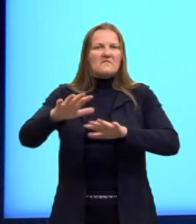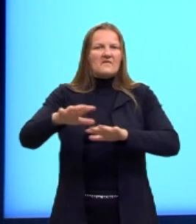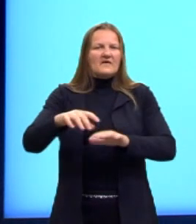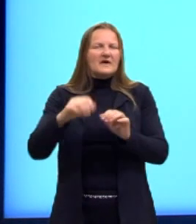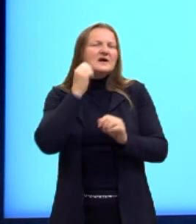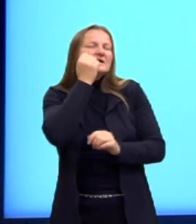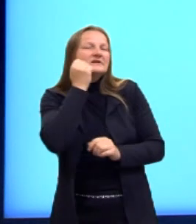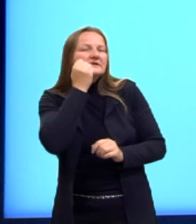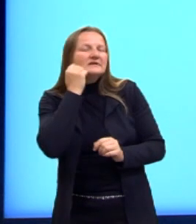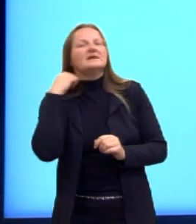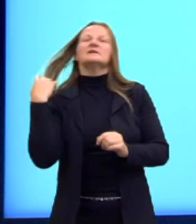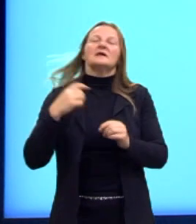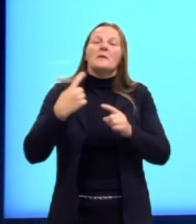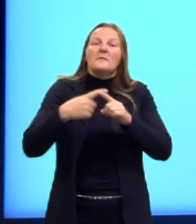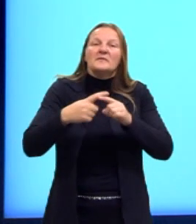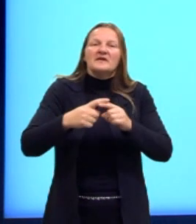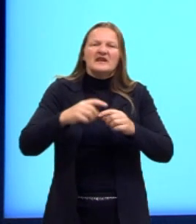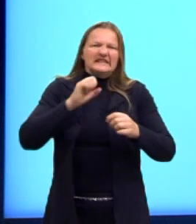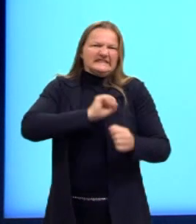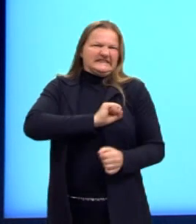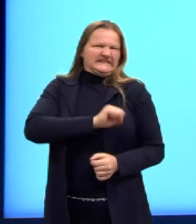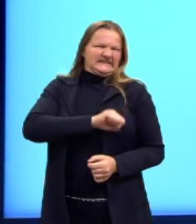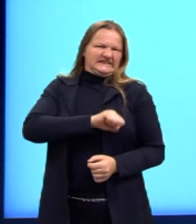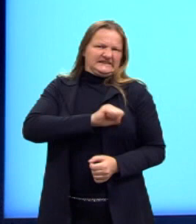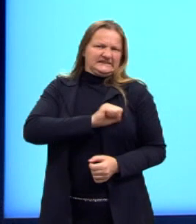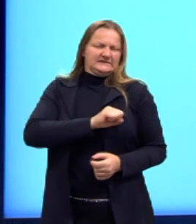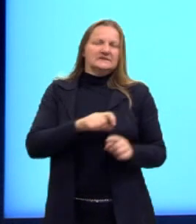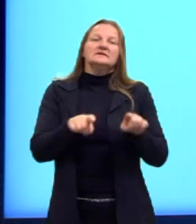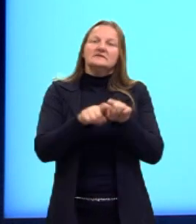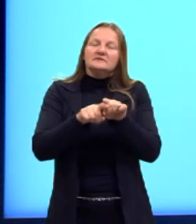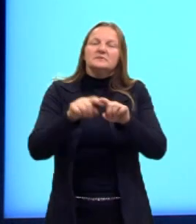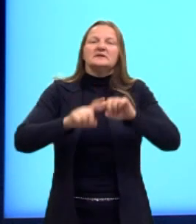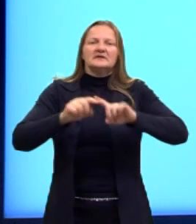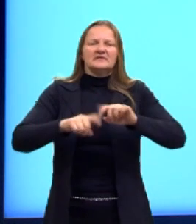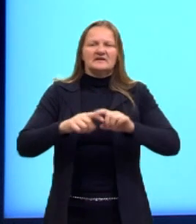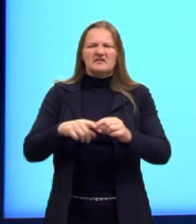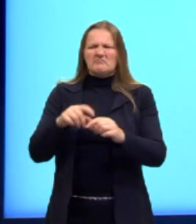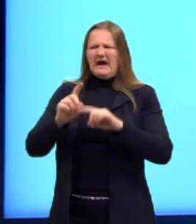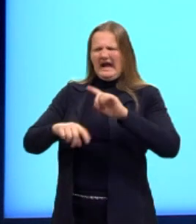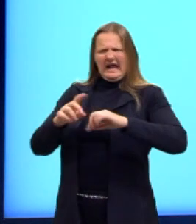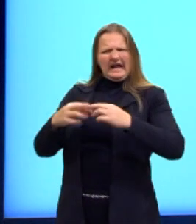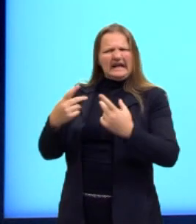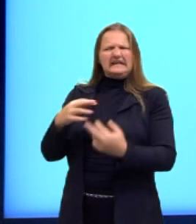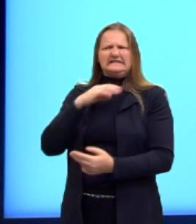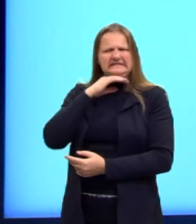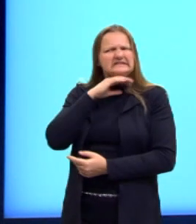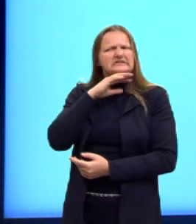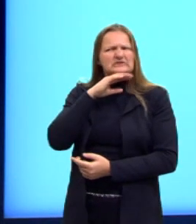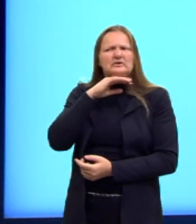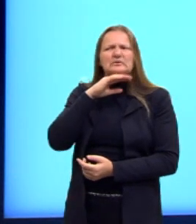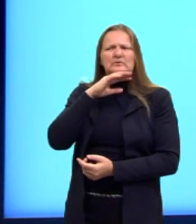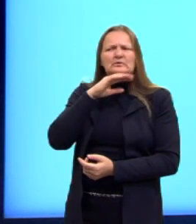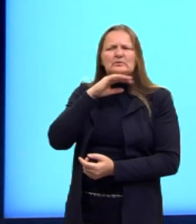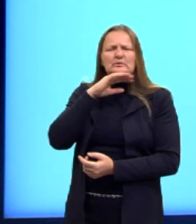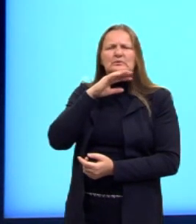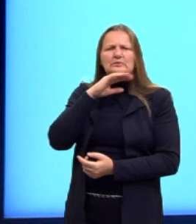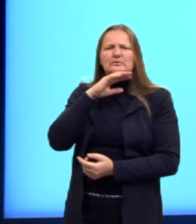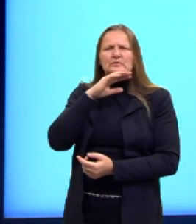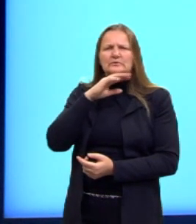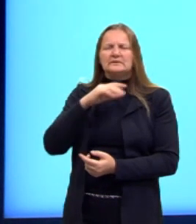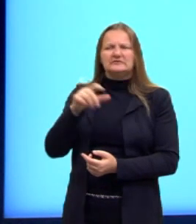espirituais que são consideradas cruéis, e a coisa está preta, por exemplo, para afirmar que alguma situação está